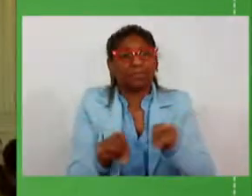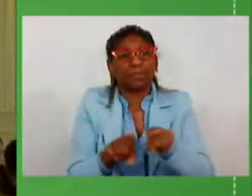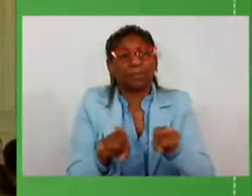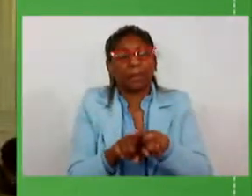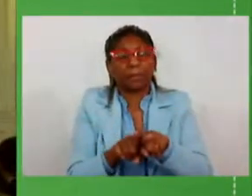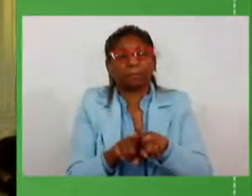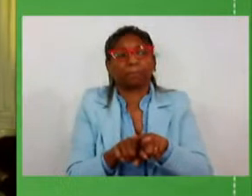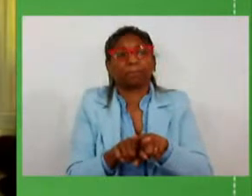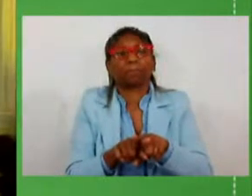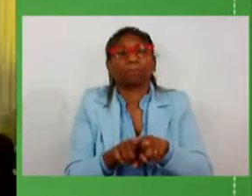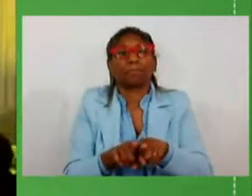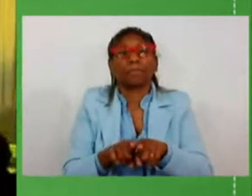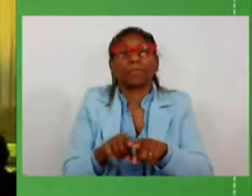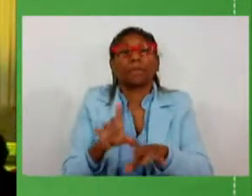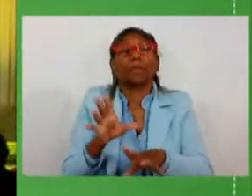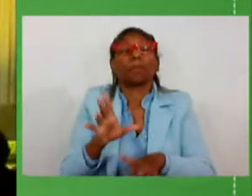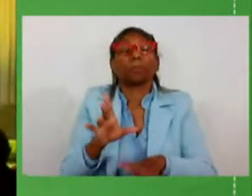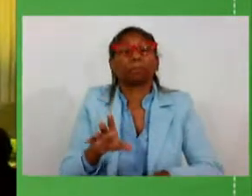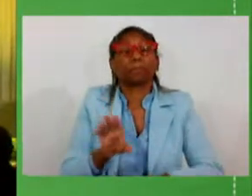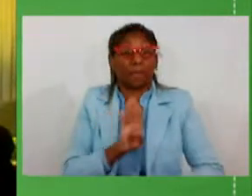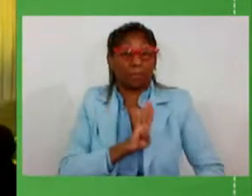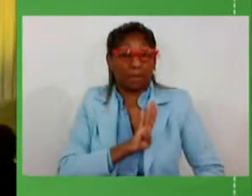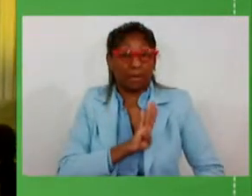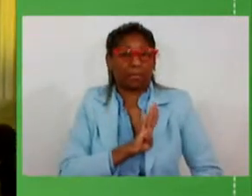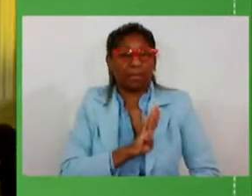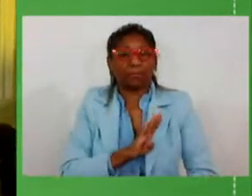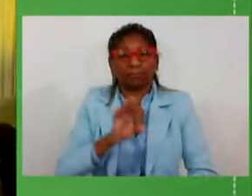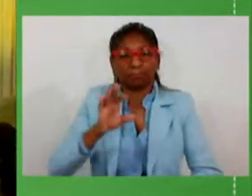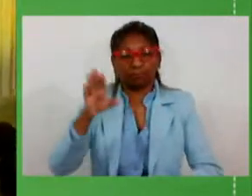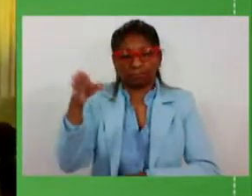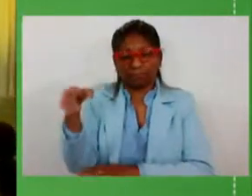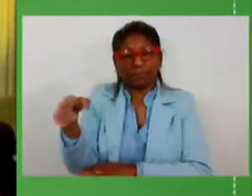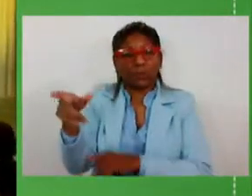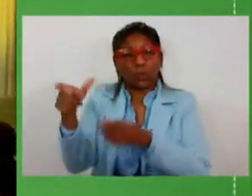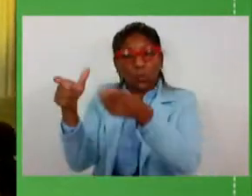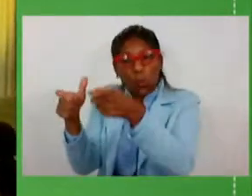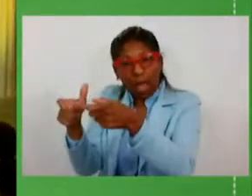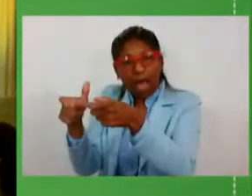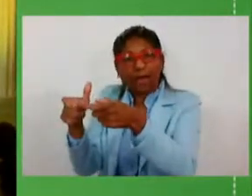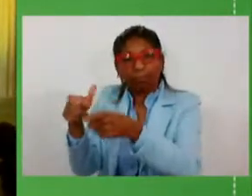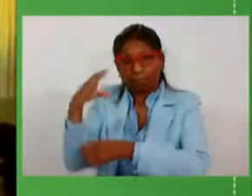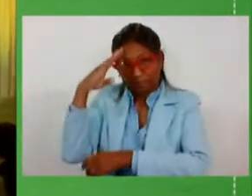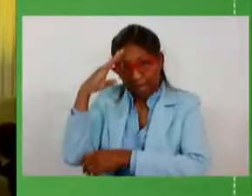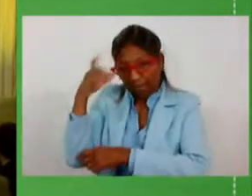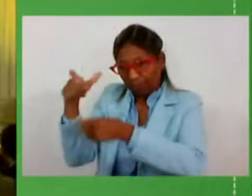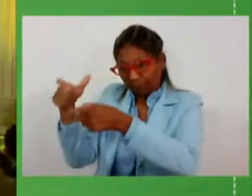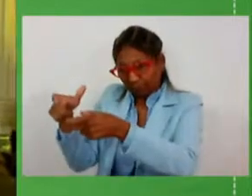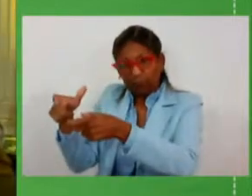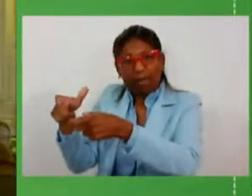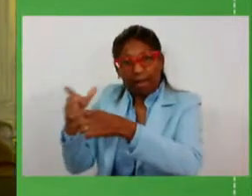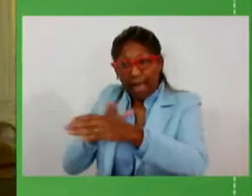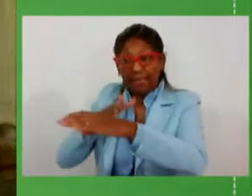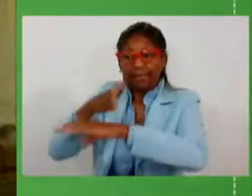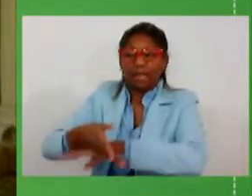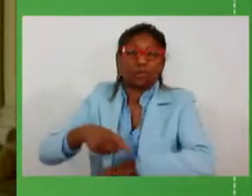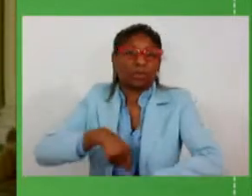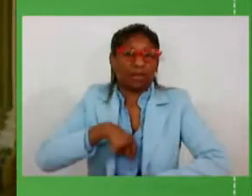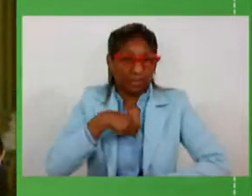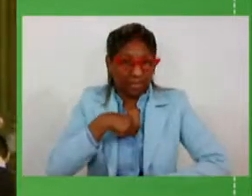de um posto policial, como eu disse, a interseção de uma área conflagrada no acesso à Gravataí.